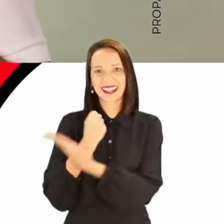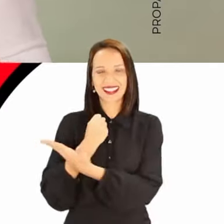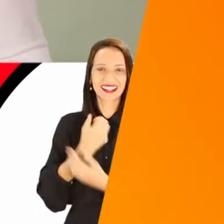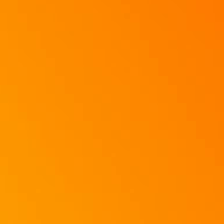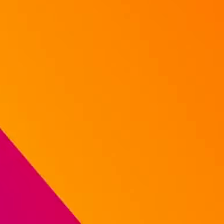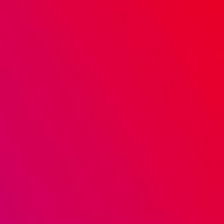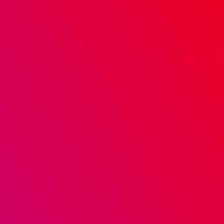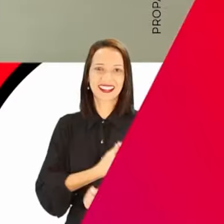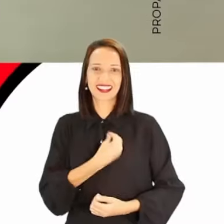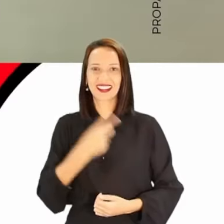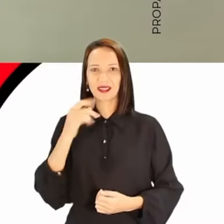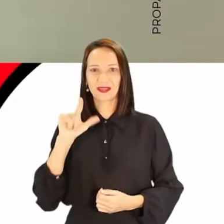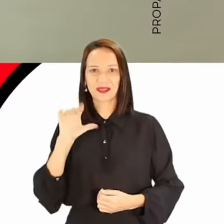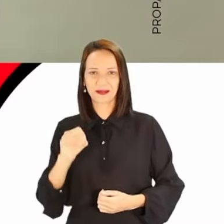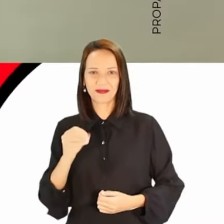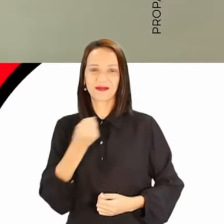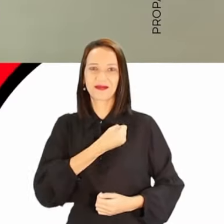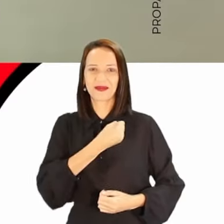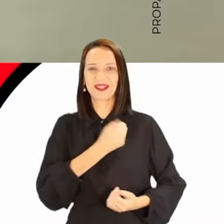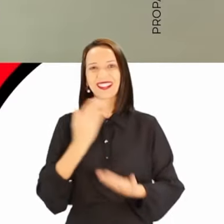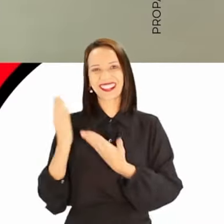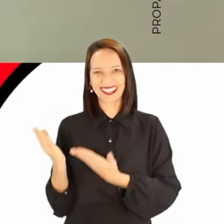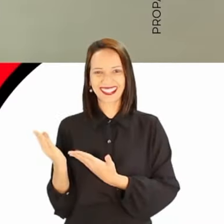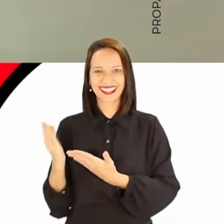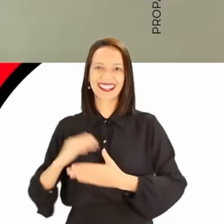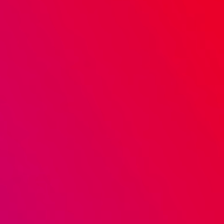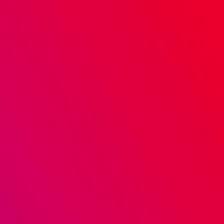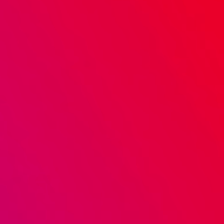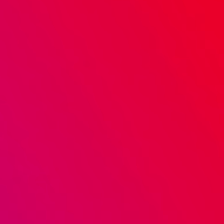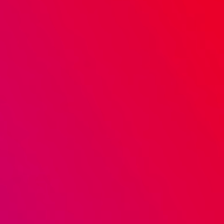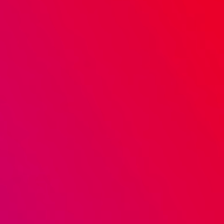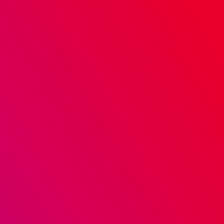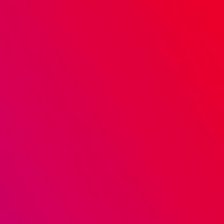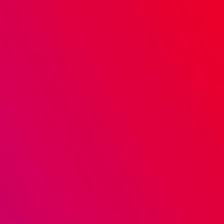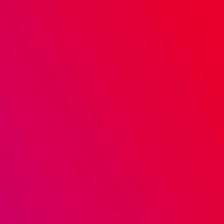-501. Paulo Rocha, 50-0-0-8.